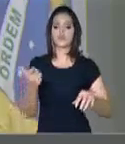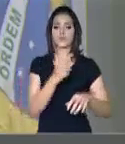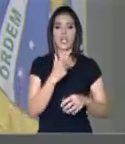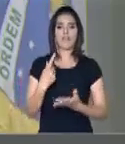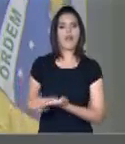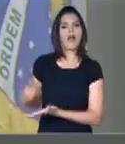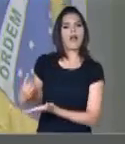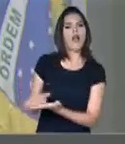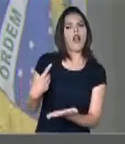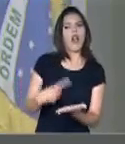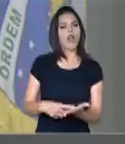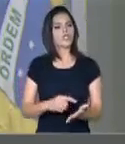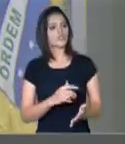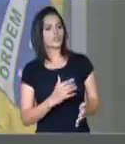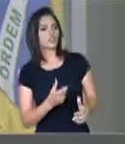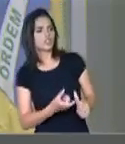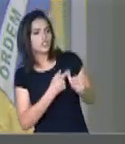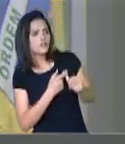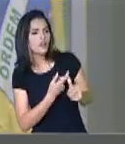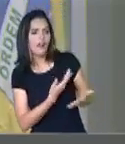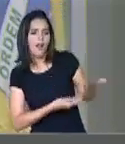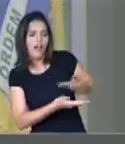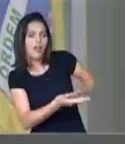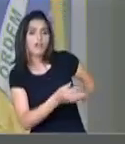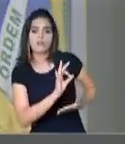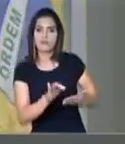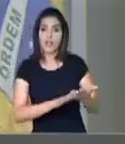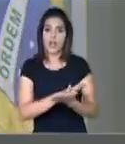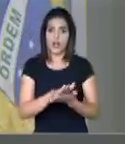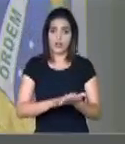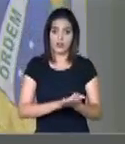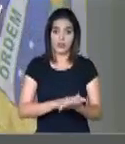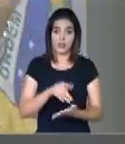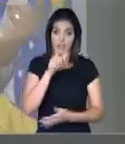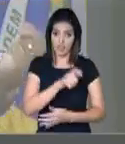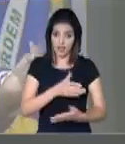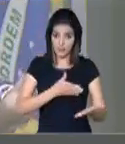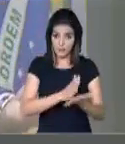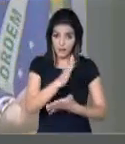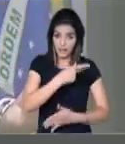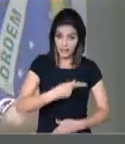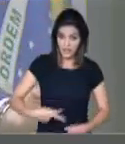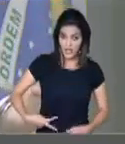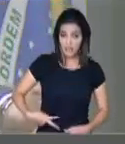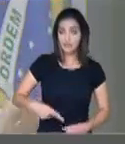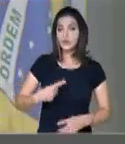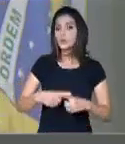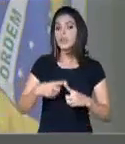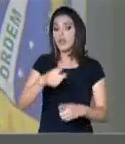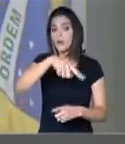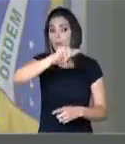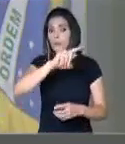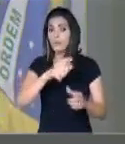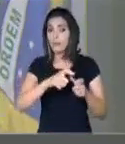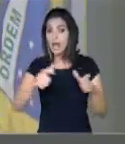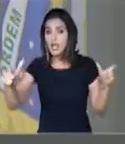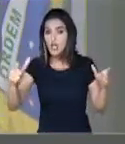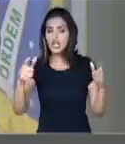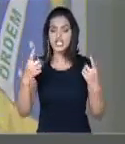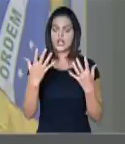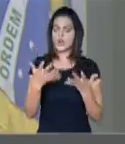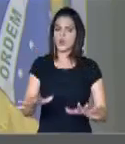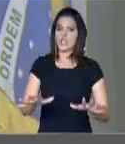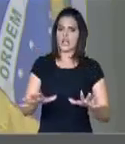Porque aqui tem democracia, coisa que não tem no socialismo. Porque aqui tem